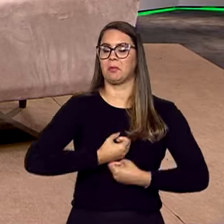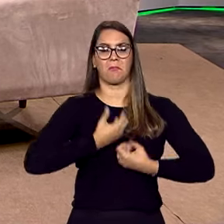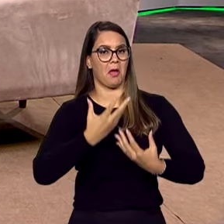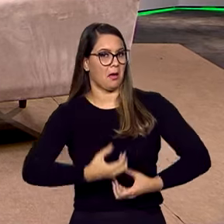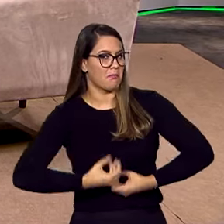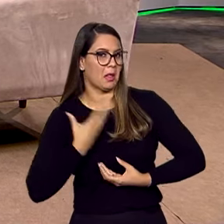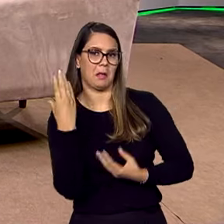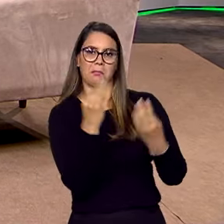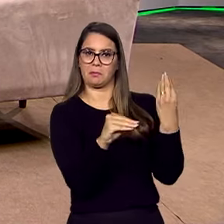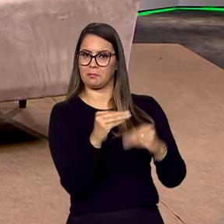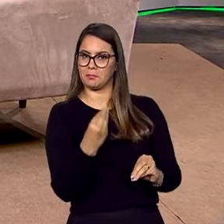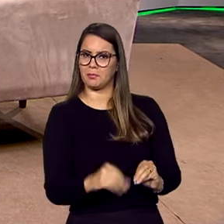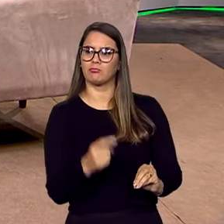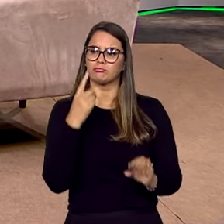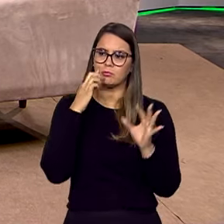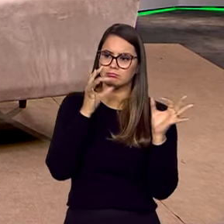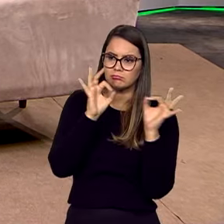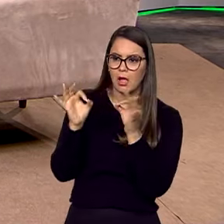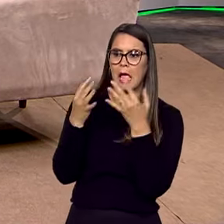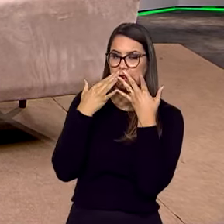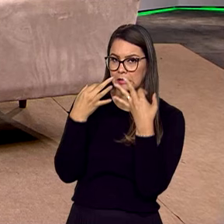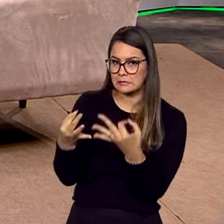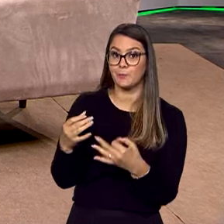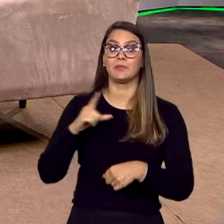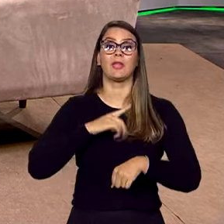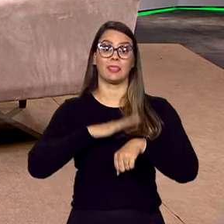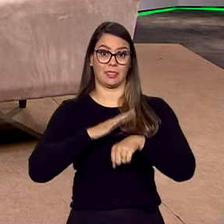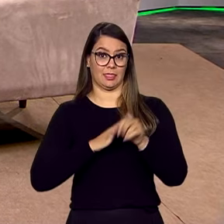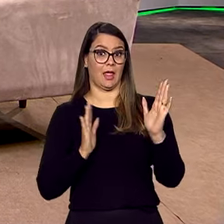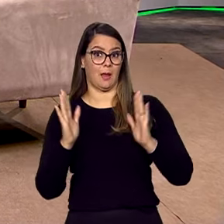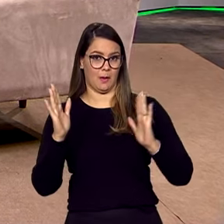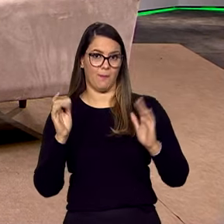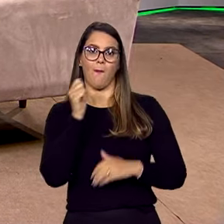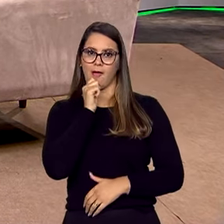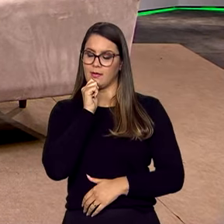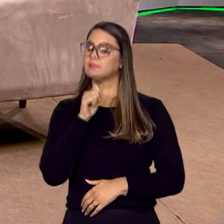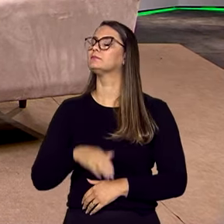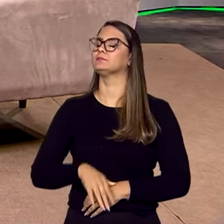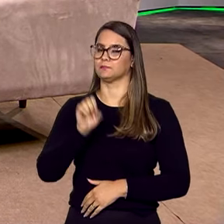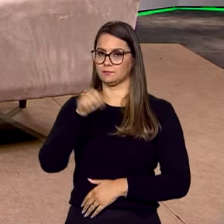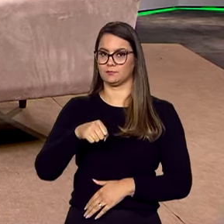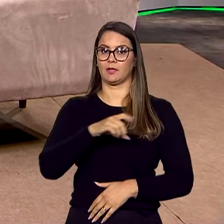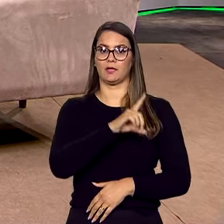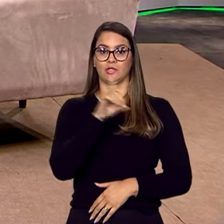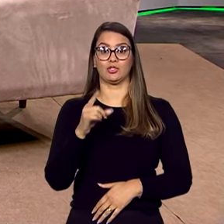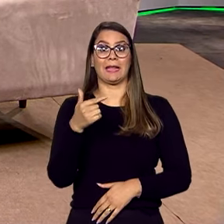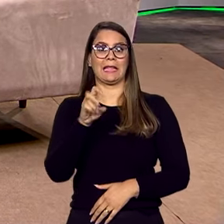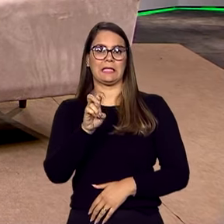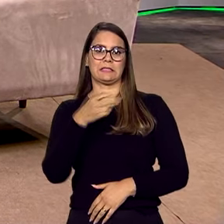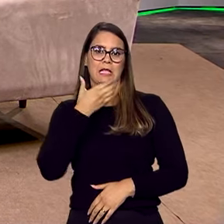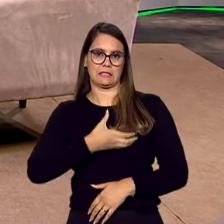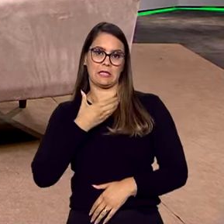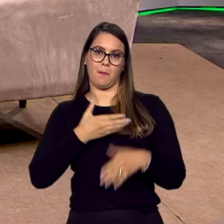que nós vamos olhar com muita atenção. Tá certo. A gente tem um prazo ainda para essa consulta? Exatamente. Até dia 15 de dezembro, a consulta está